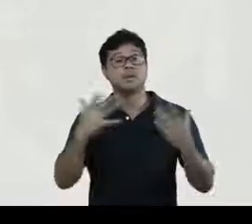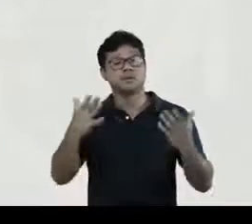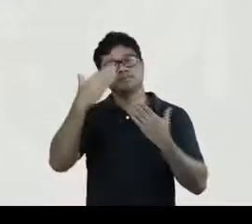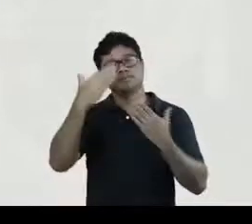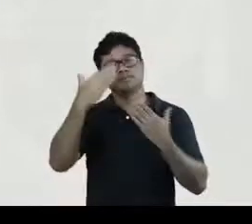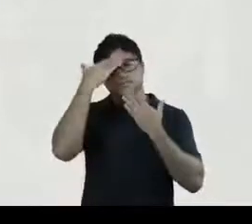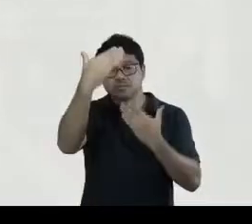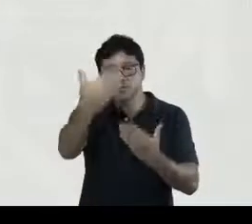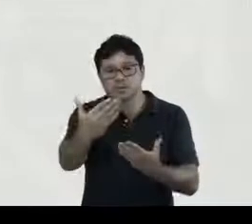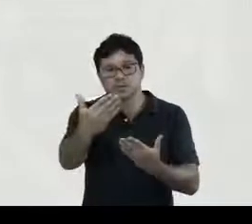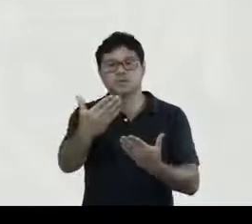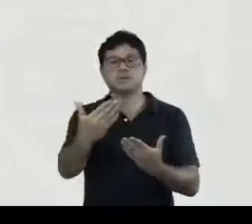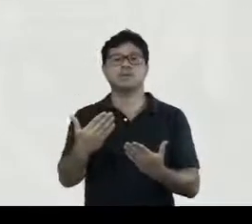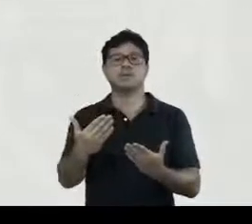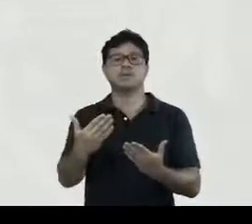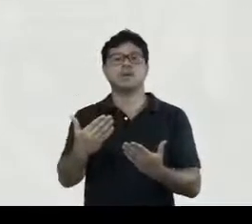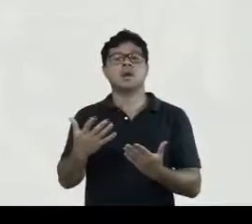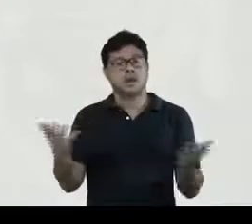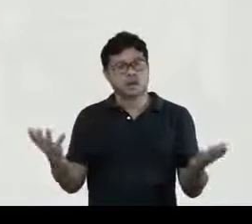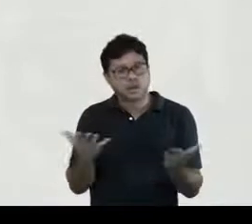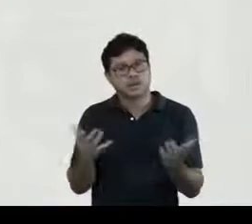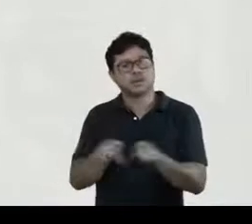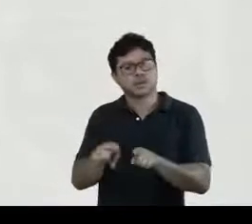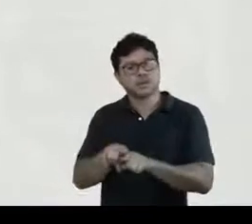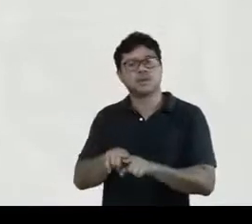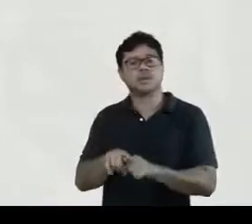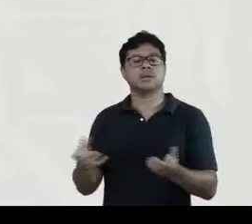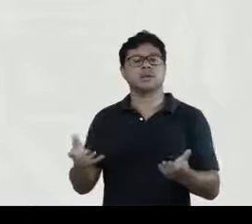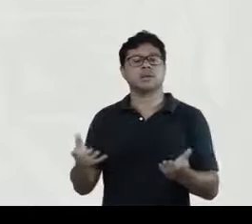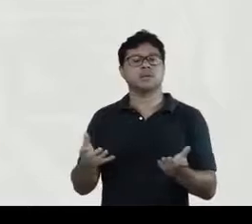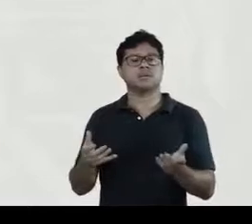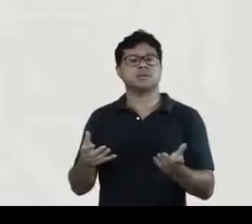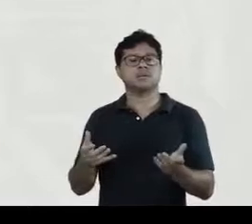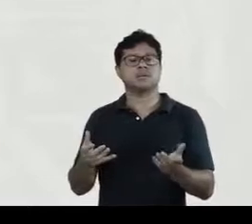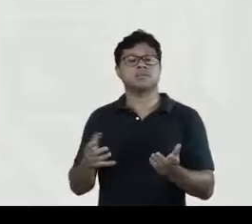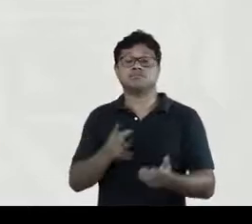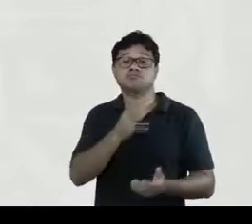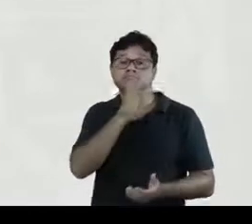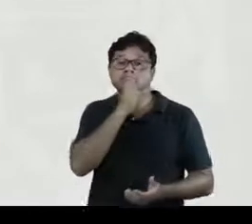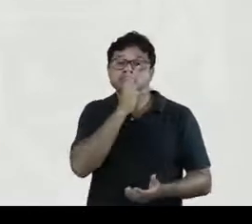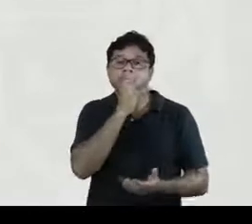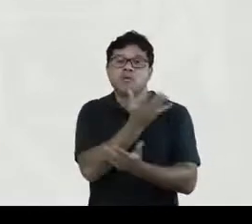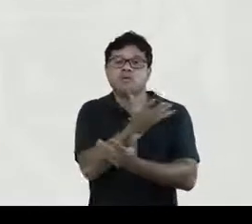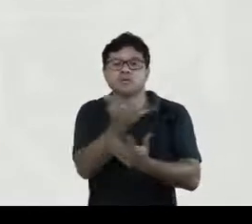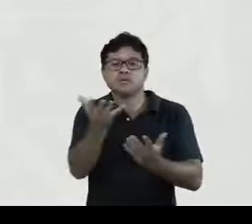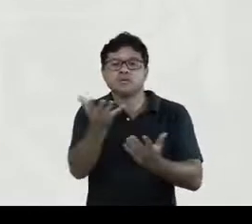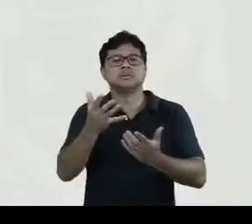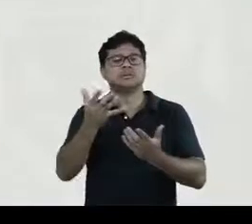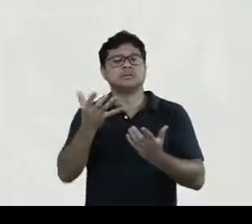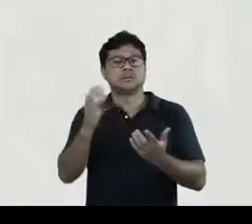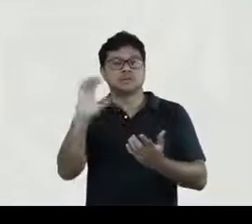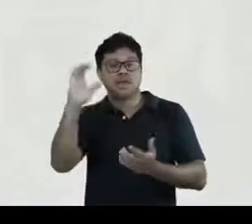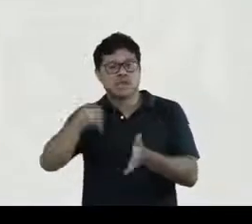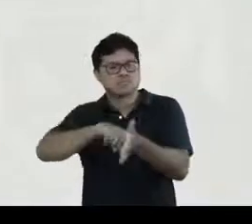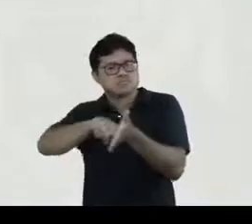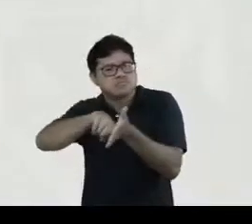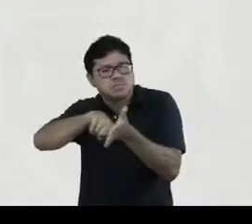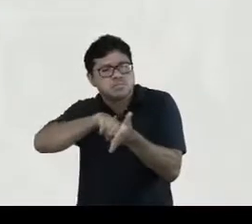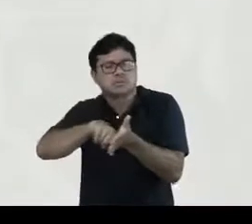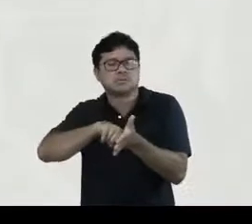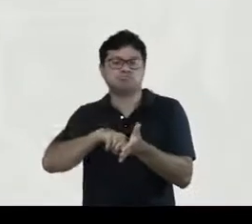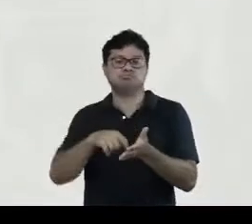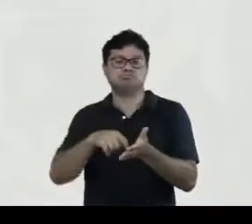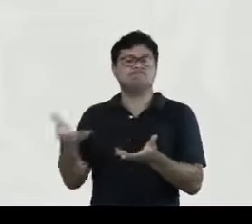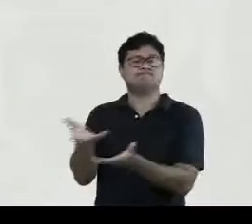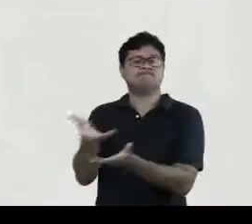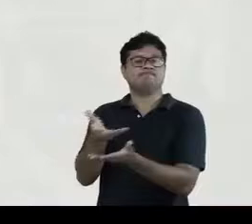agradecimento e aí recebam também o nosso nossa admiração por essa ciência que